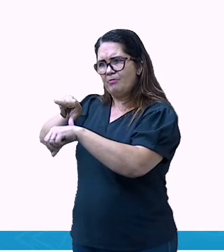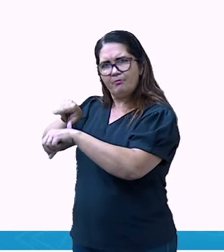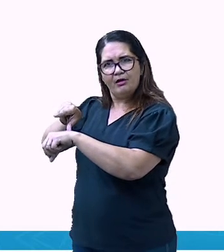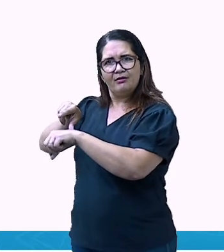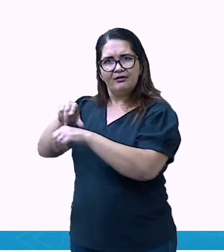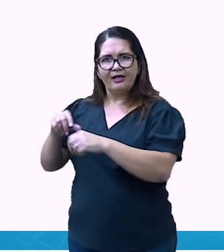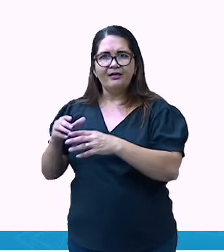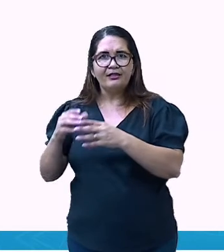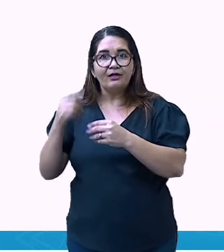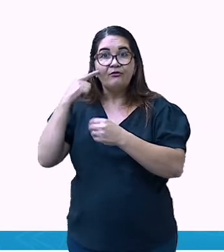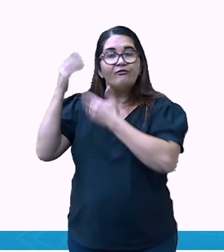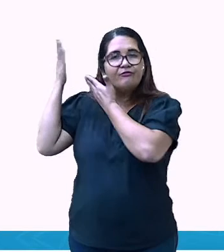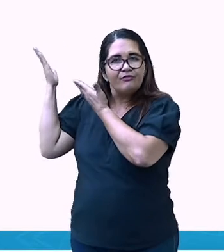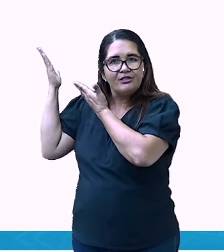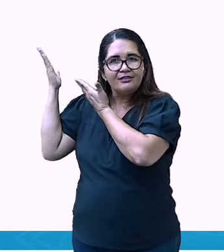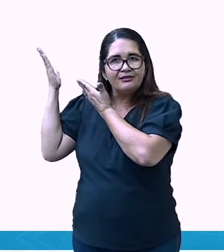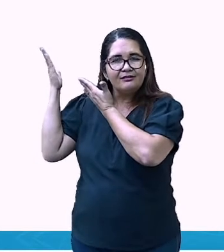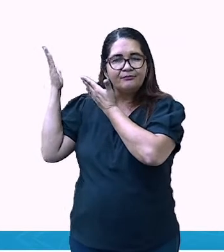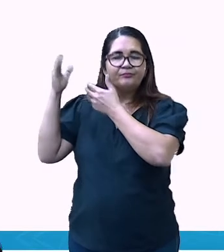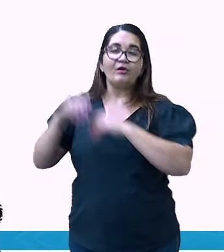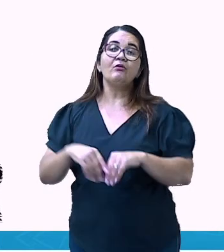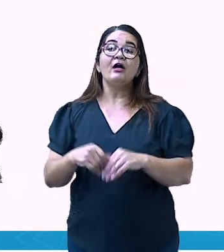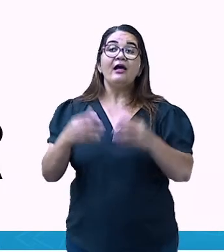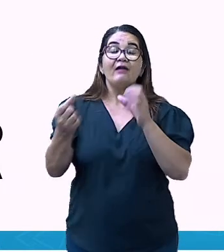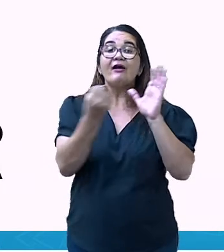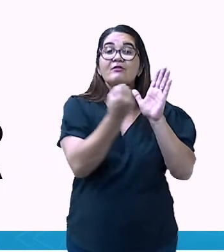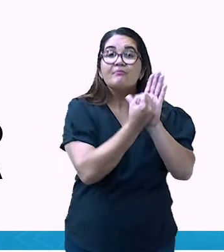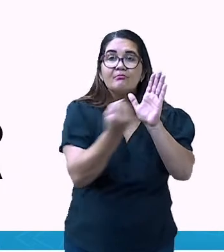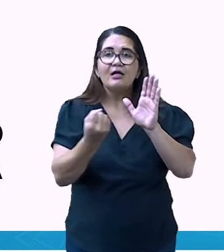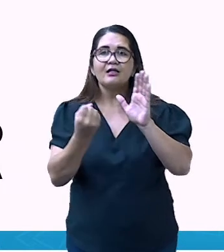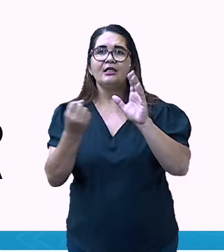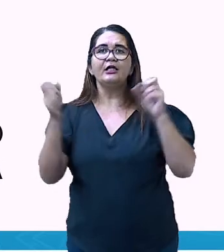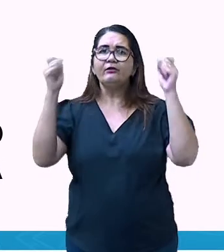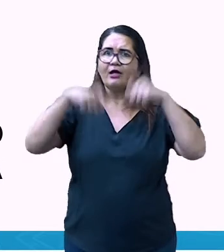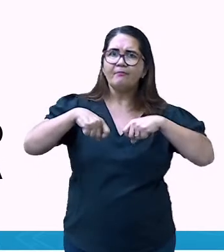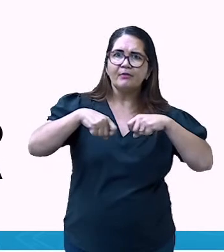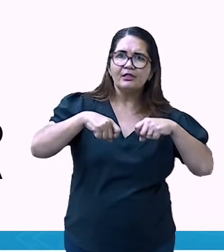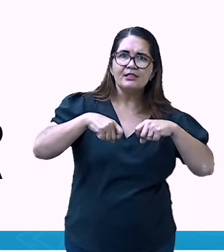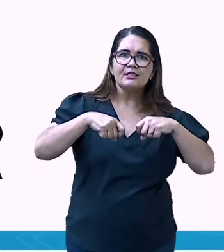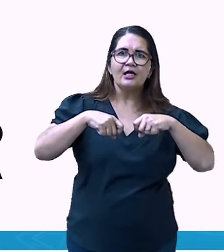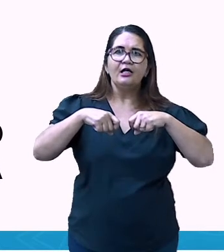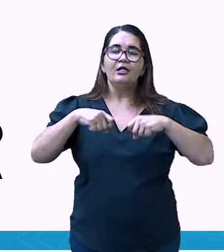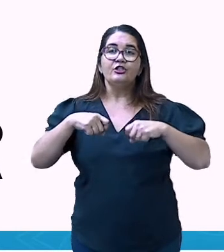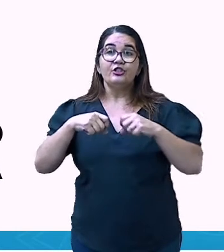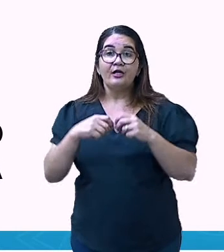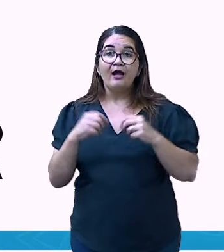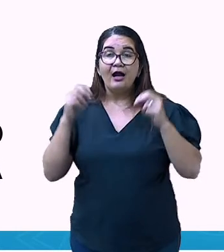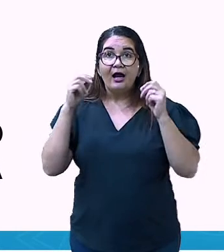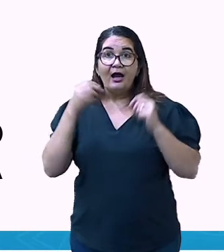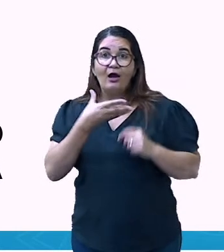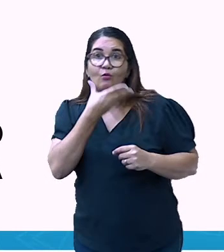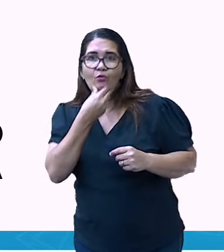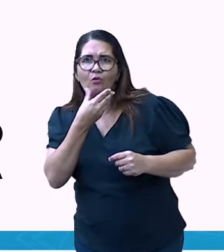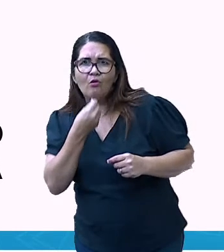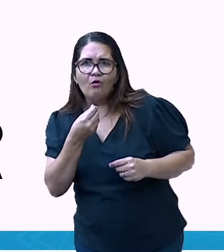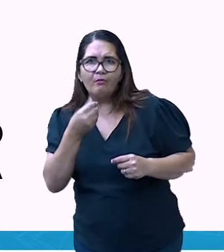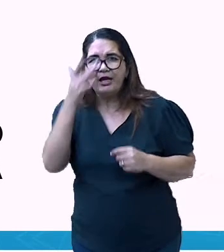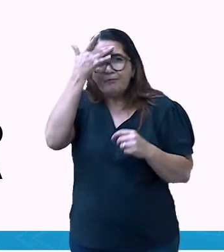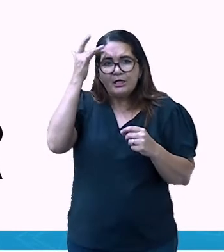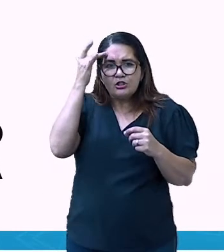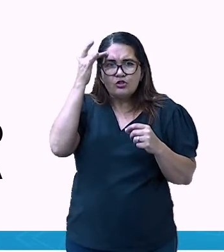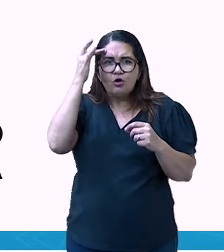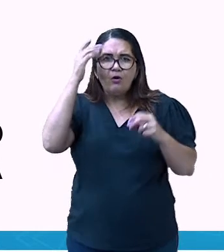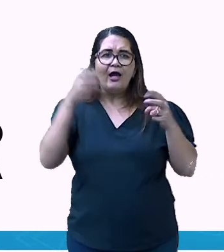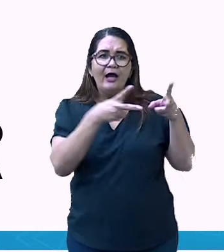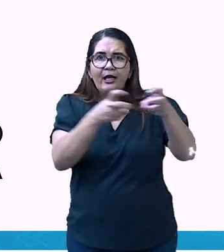puxar para um determinado ponto cardeal, né? Um determinado ponto da rosa dos ventos. Isso vai